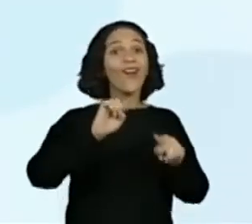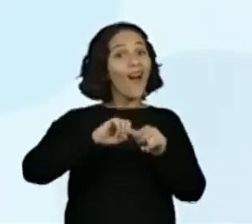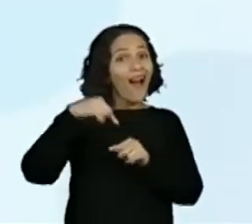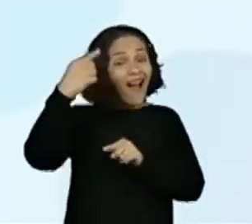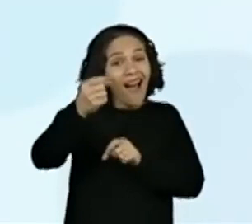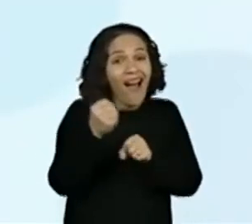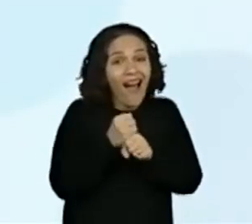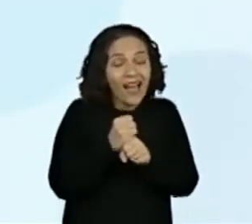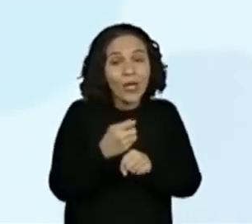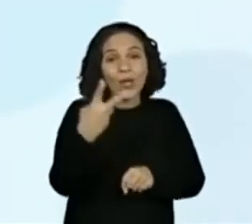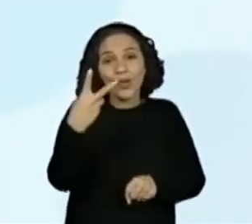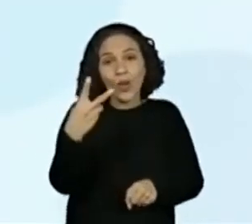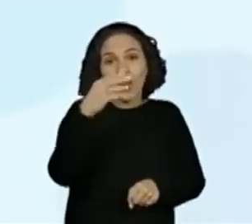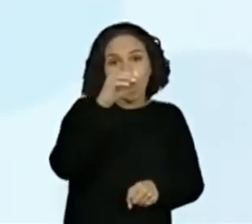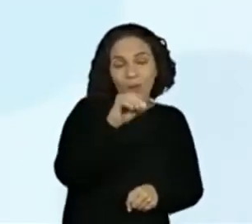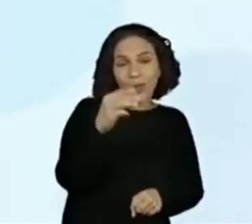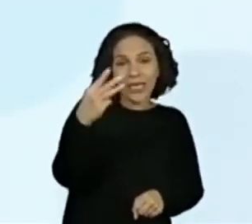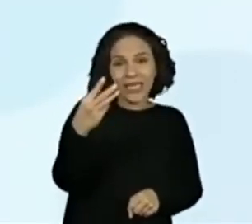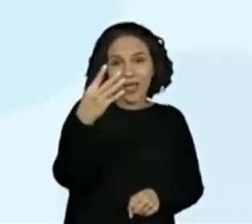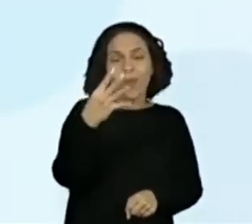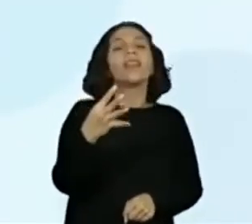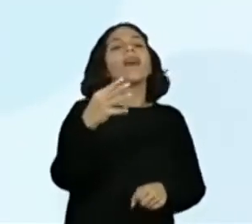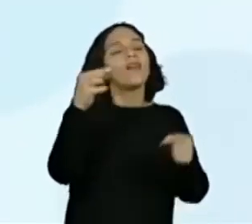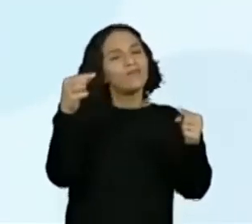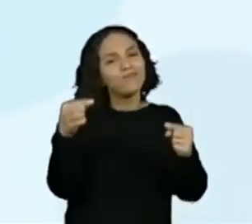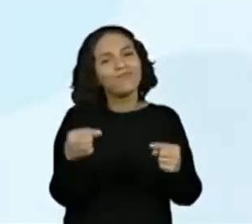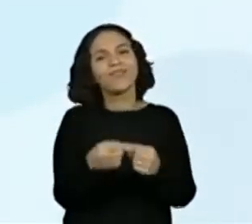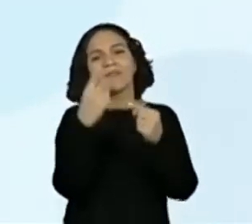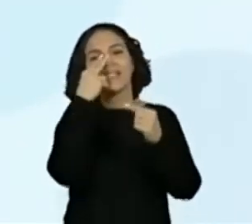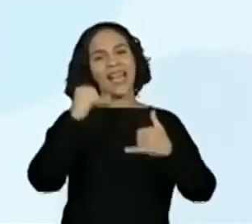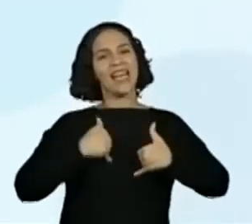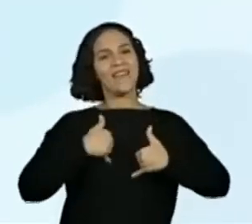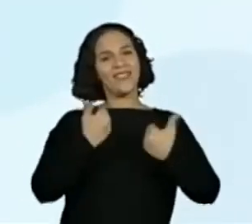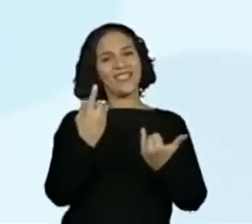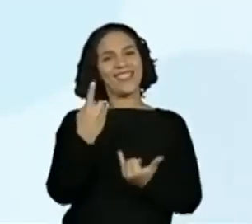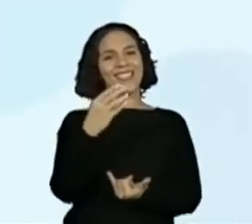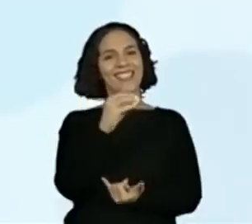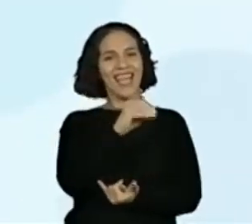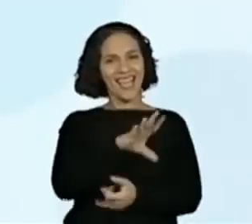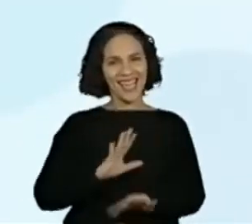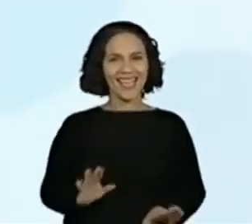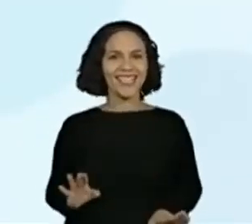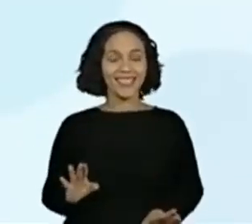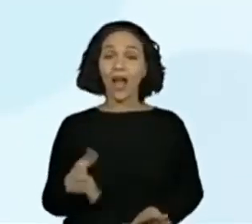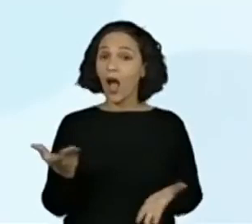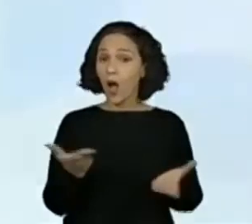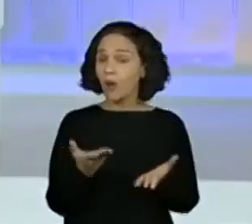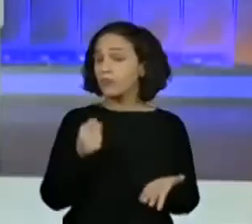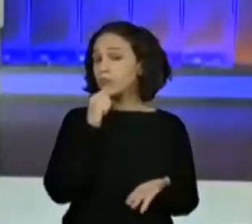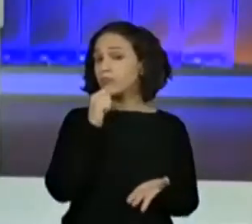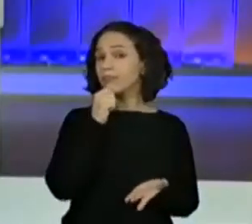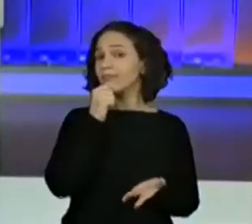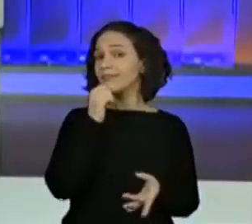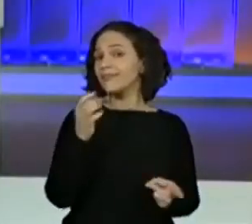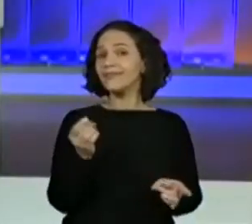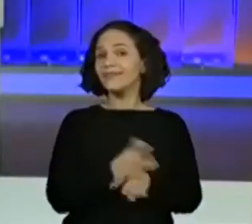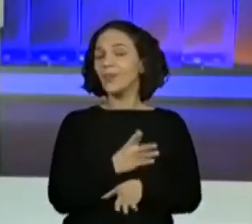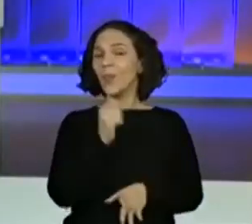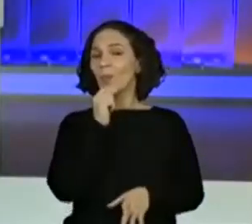2034. Então, a resposta é não. A obra ainda não completou 100 anos.